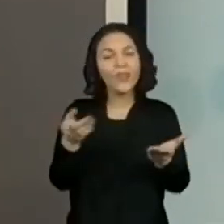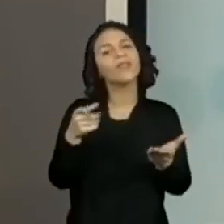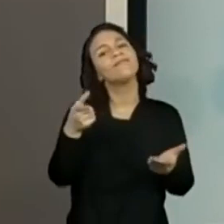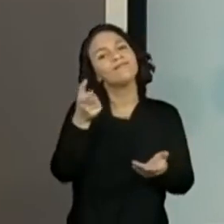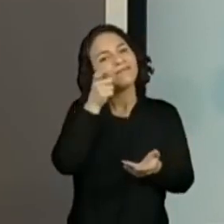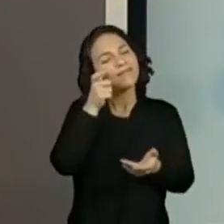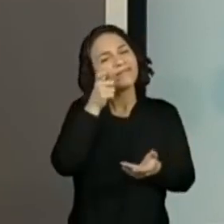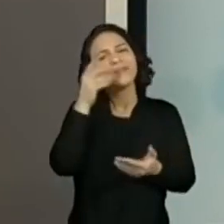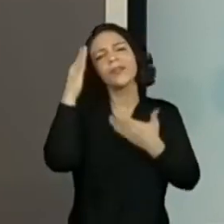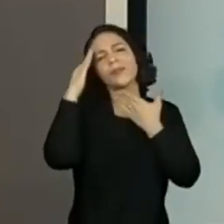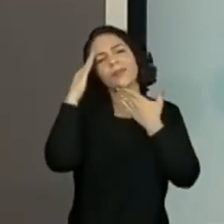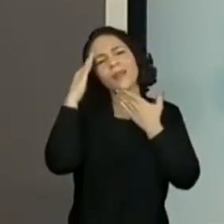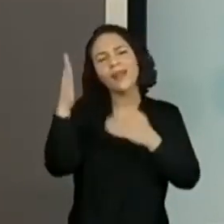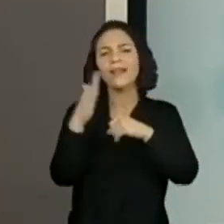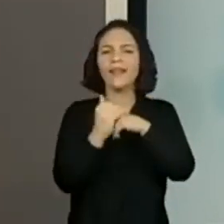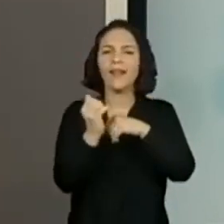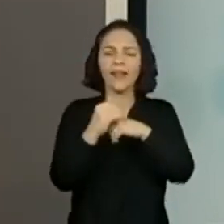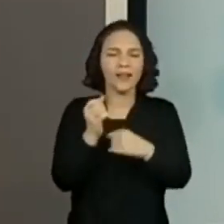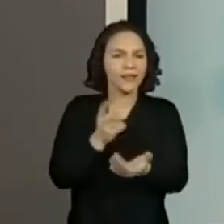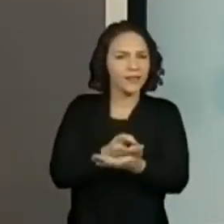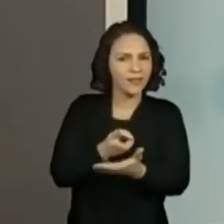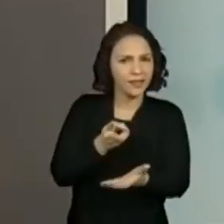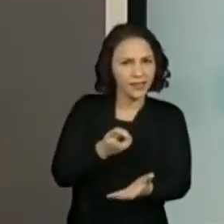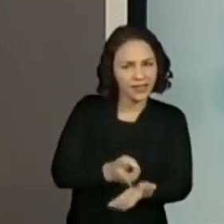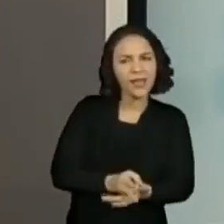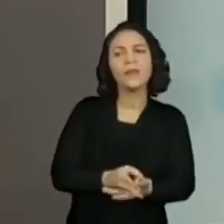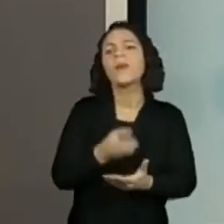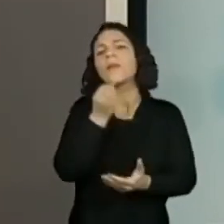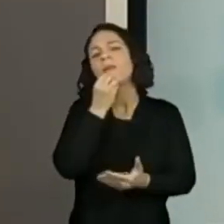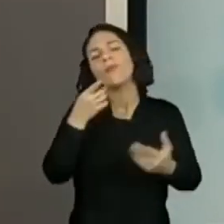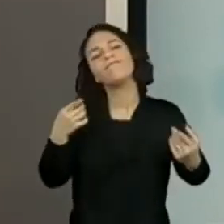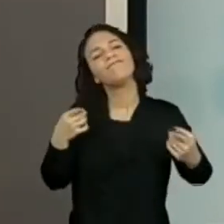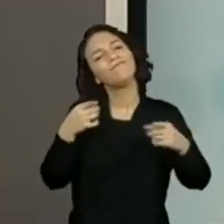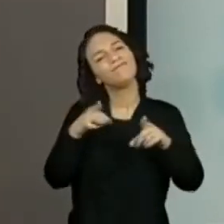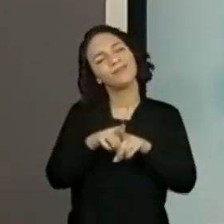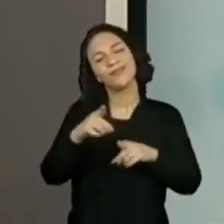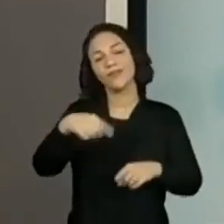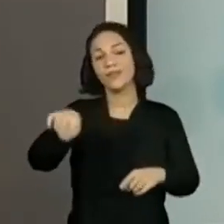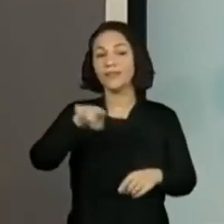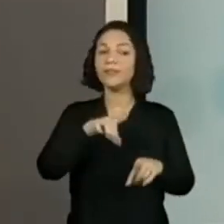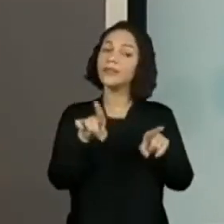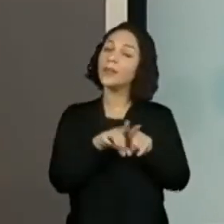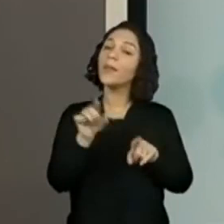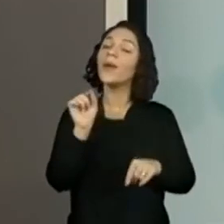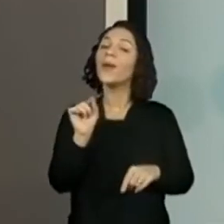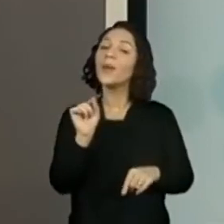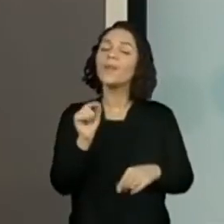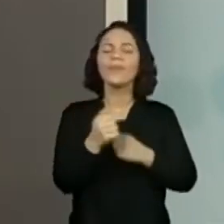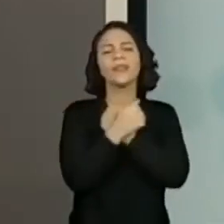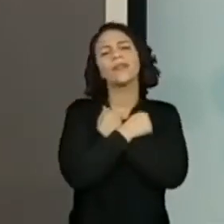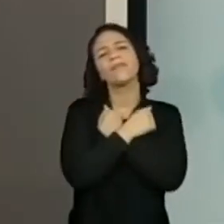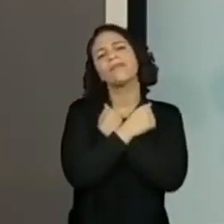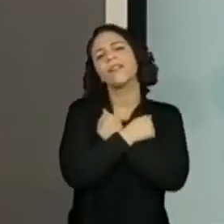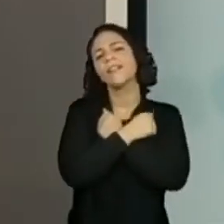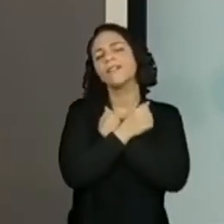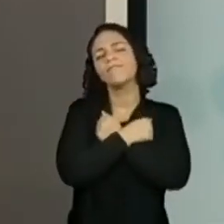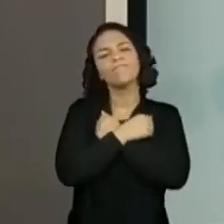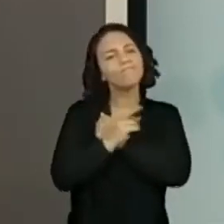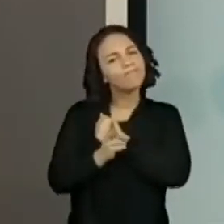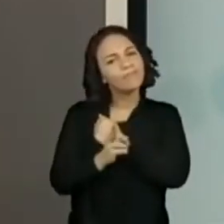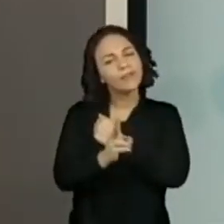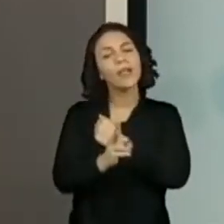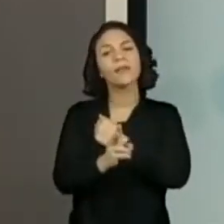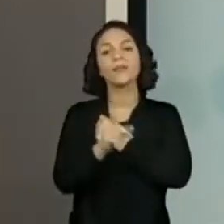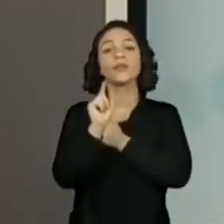obrigada pelo carinho de sempre. Como é bom contar com a parceria de vocês. Além disso, nosso abraço sempre muito